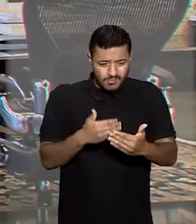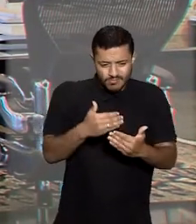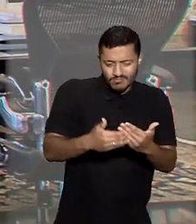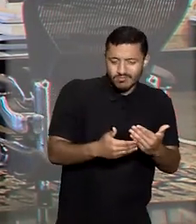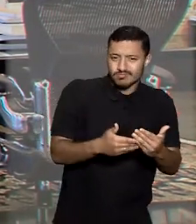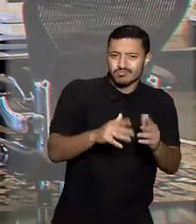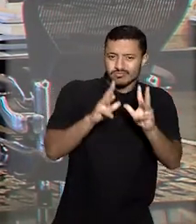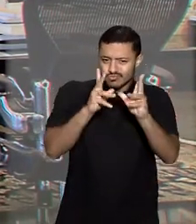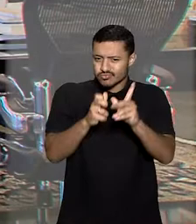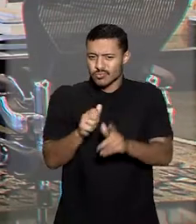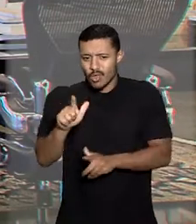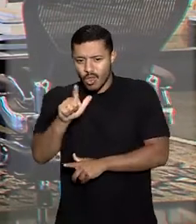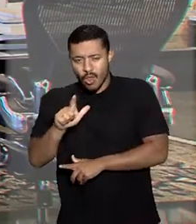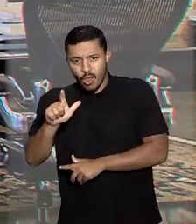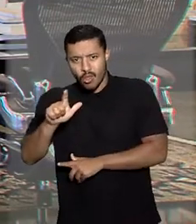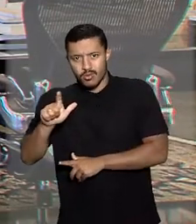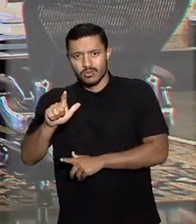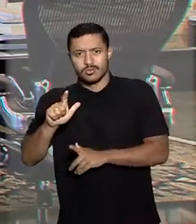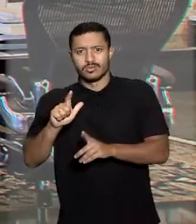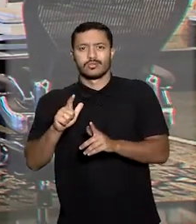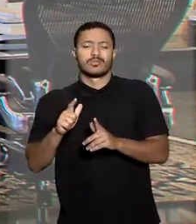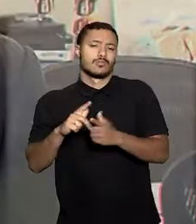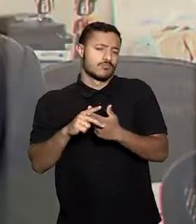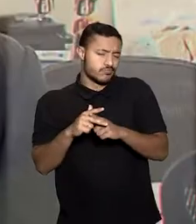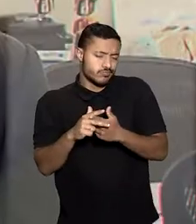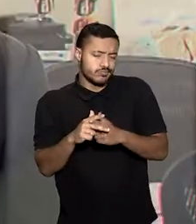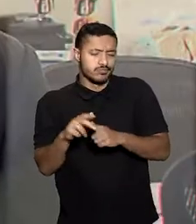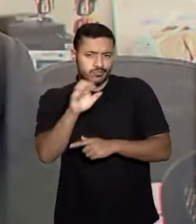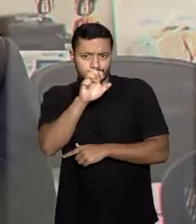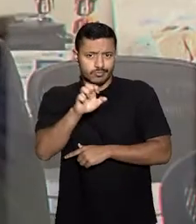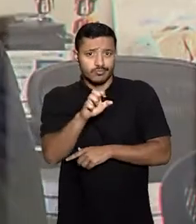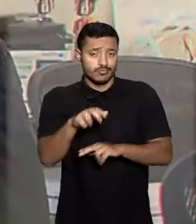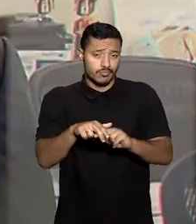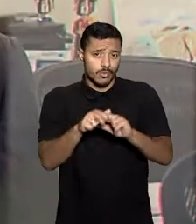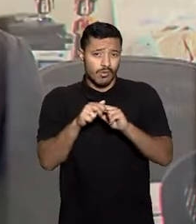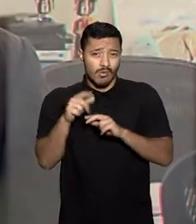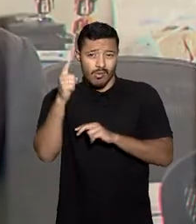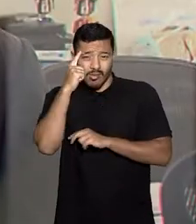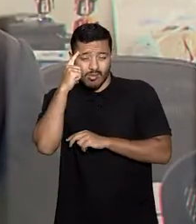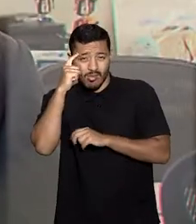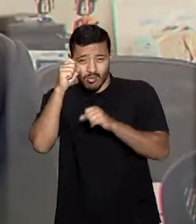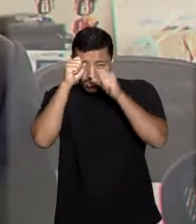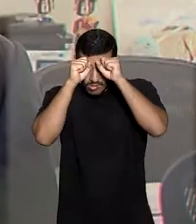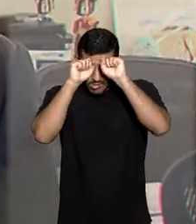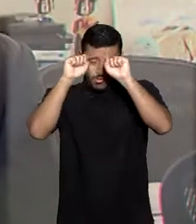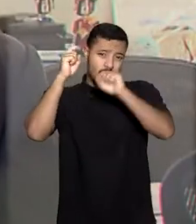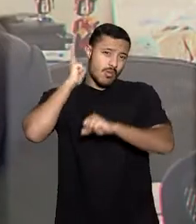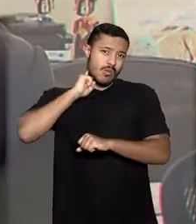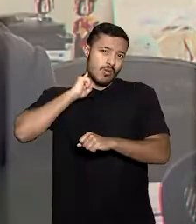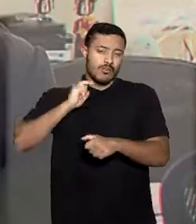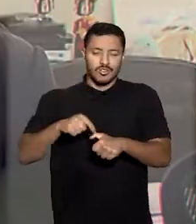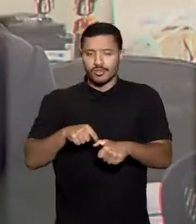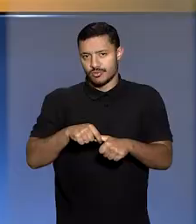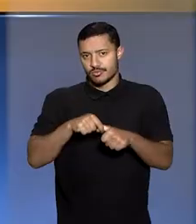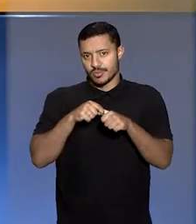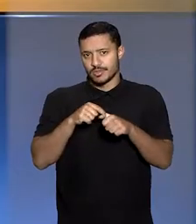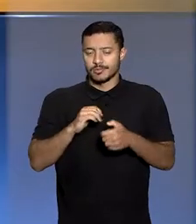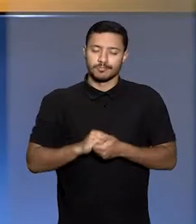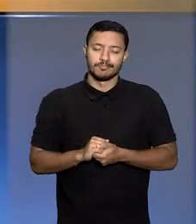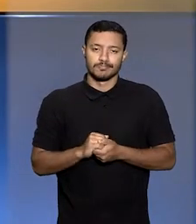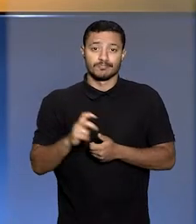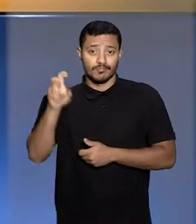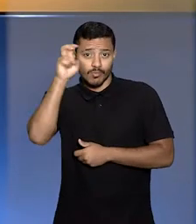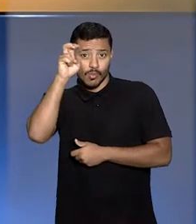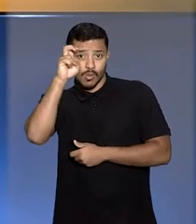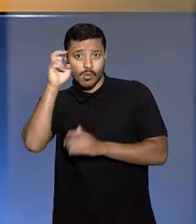toda a lógica do funcionamento regular do Estado. Por conta disso, a decisão do Tribunal Mineiro foi suspensa. E